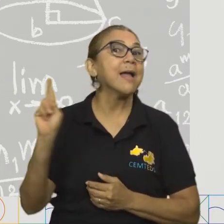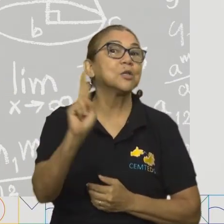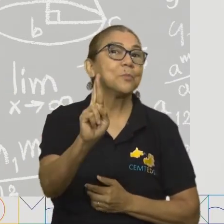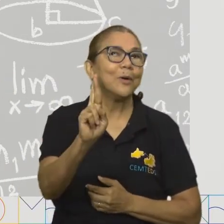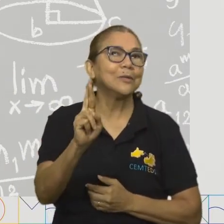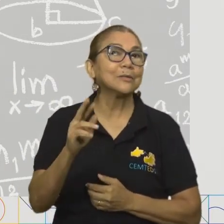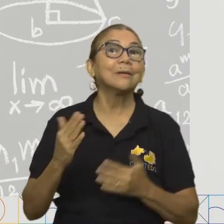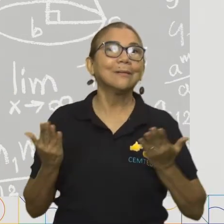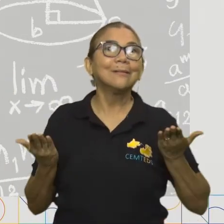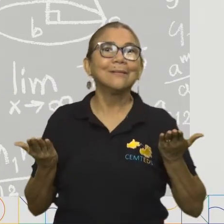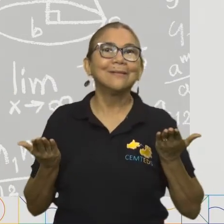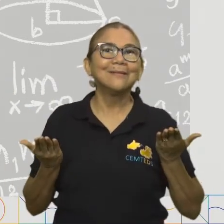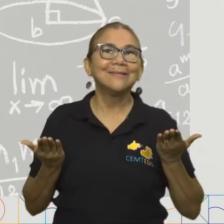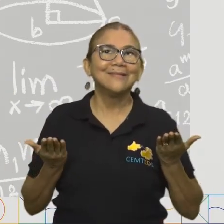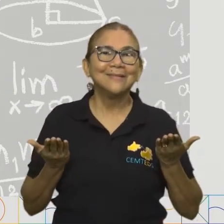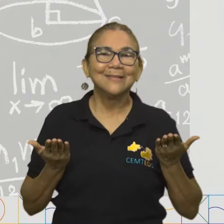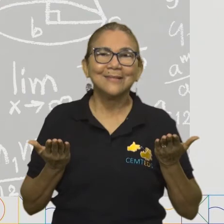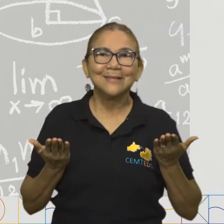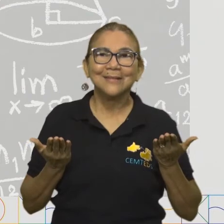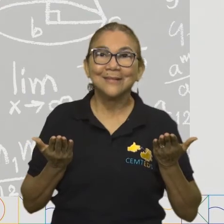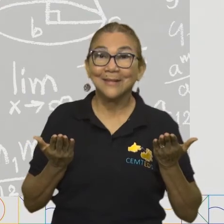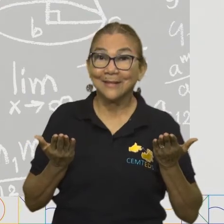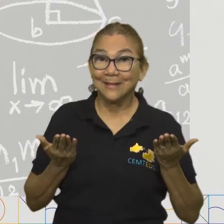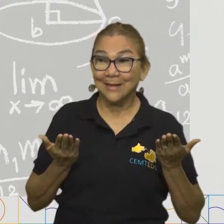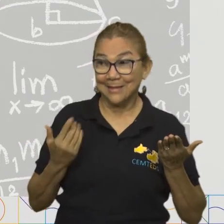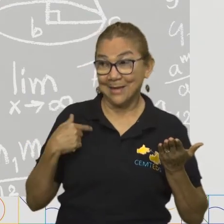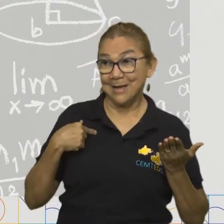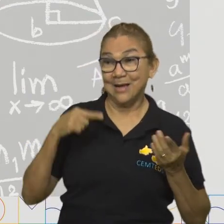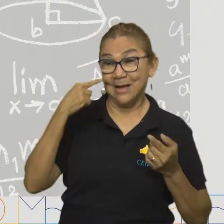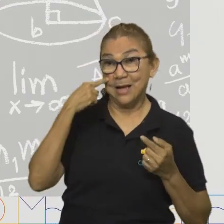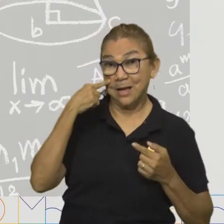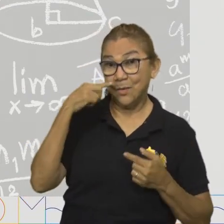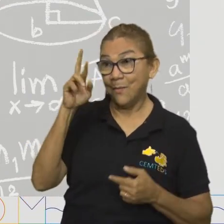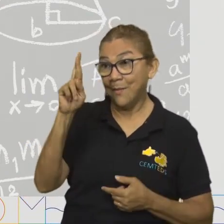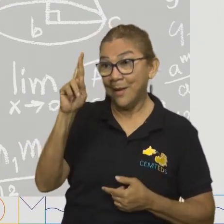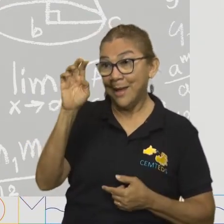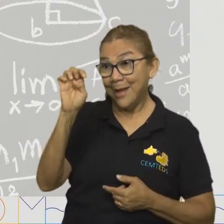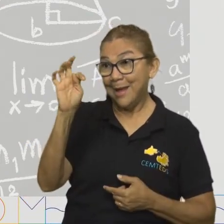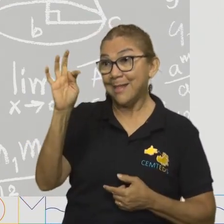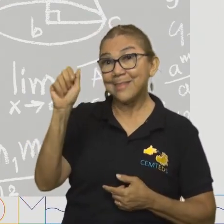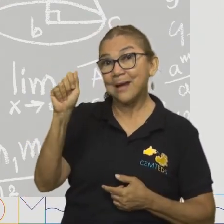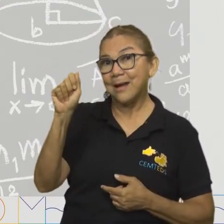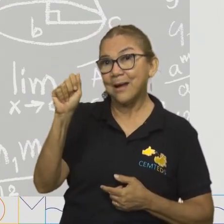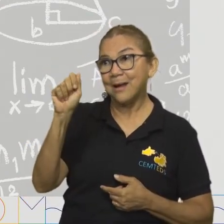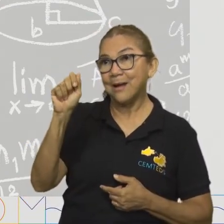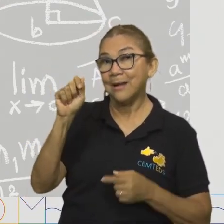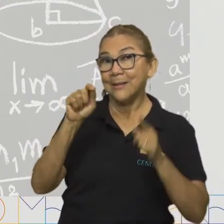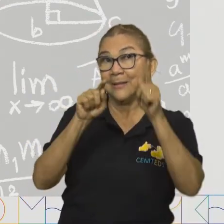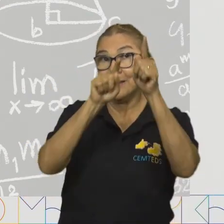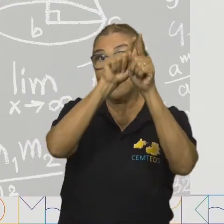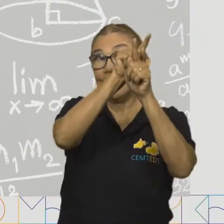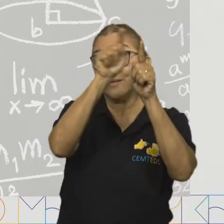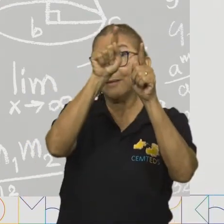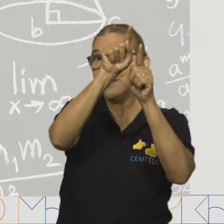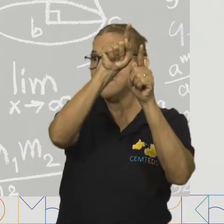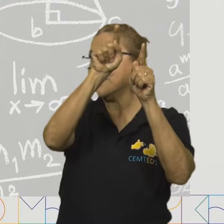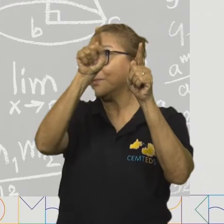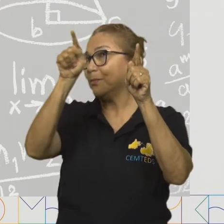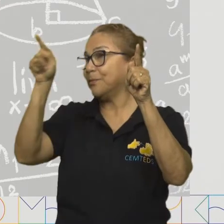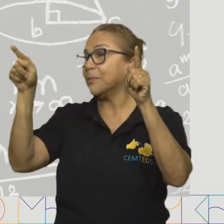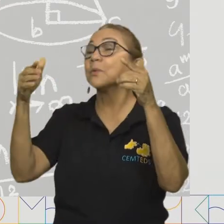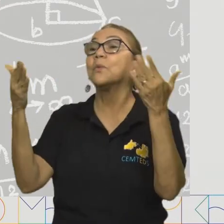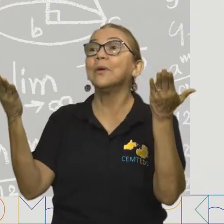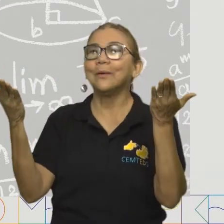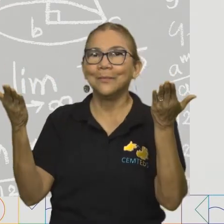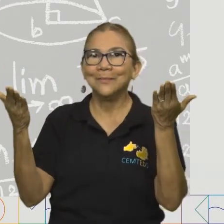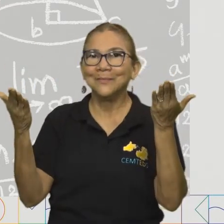Vamos lá para a nossa resposta. Na primeira coluna, a reta, ela se liga com qual imagem na segunda